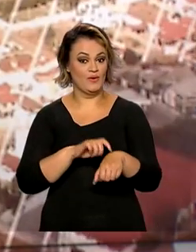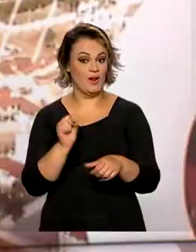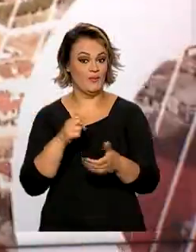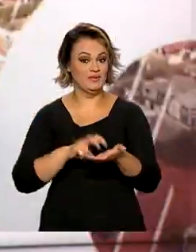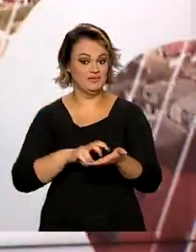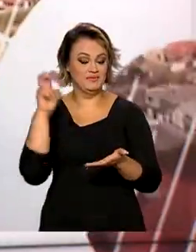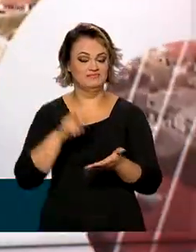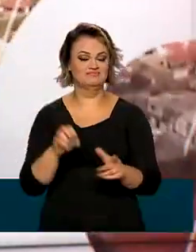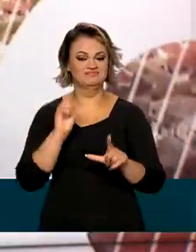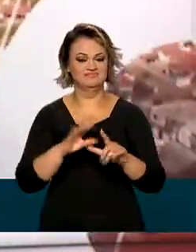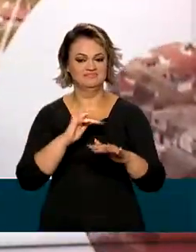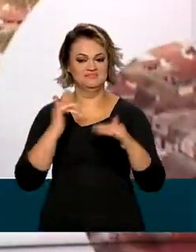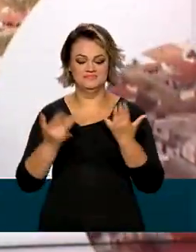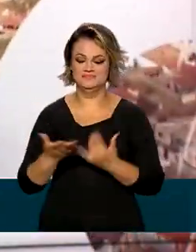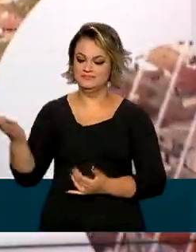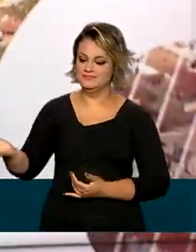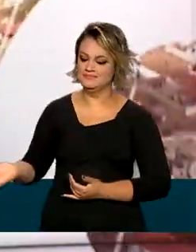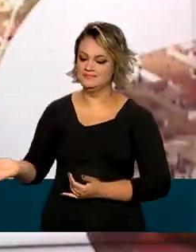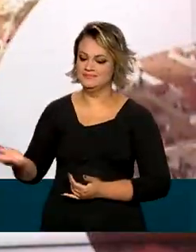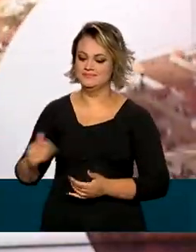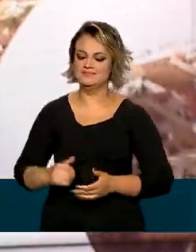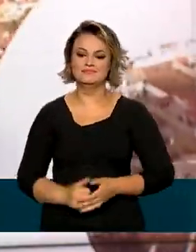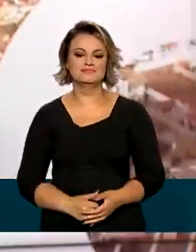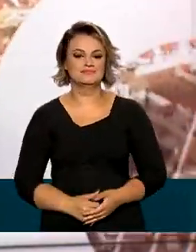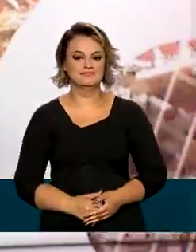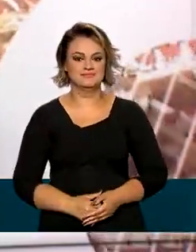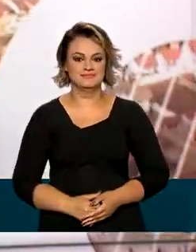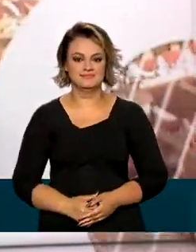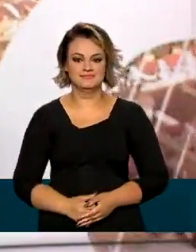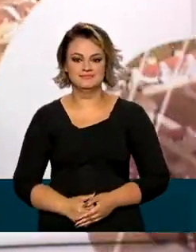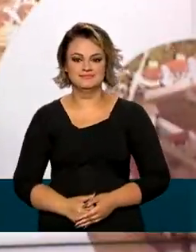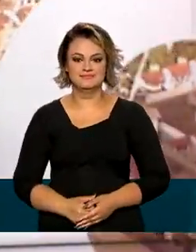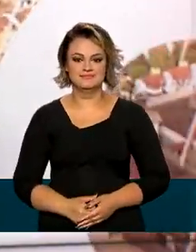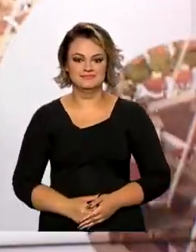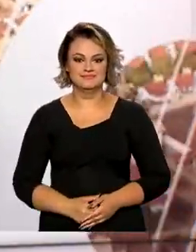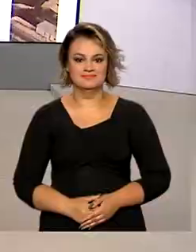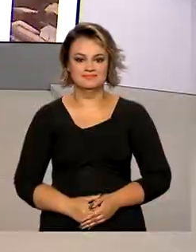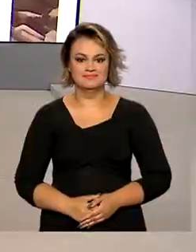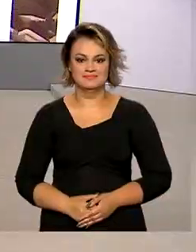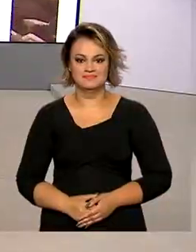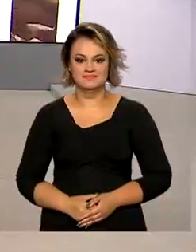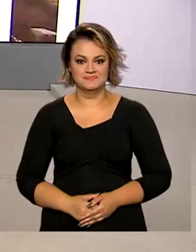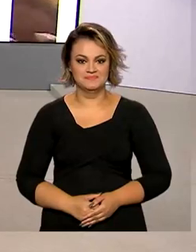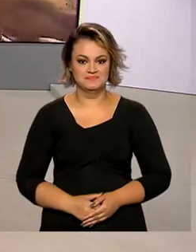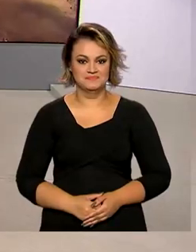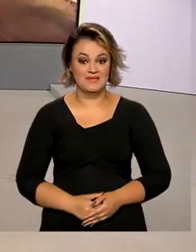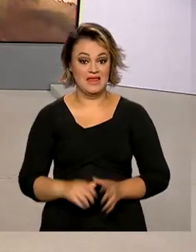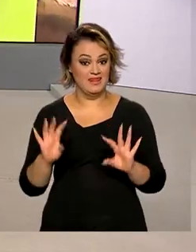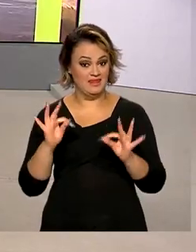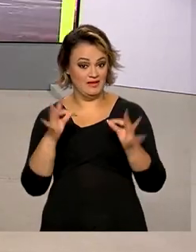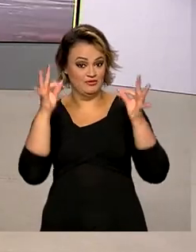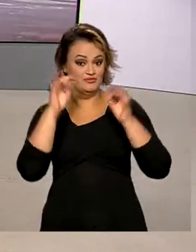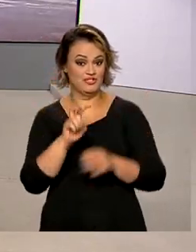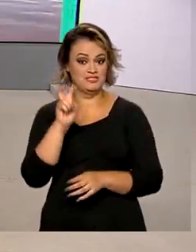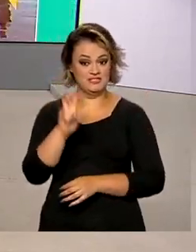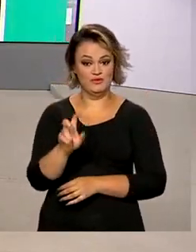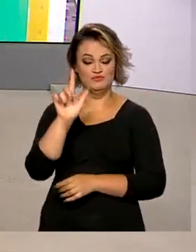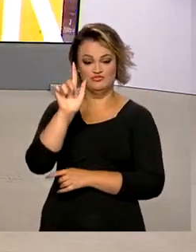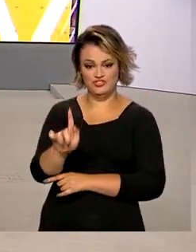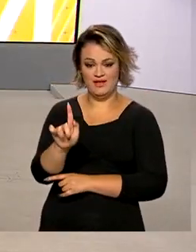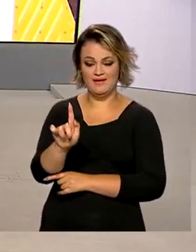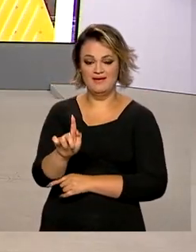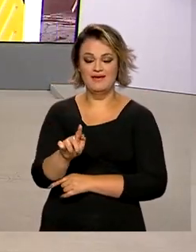8 horas da manhã, nós estamos ao vivo também pelas redes sociais. A tecnologia 5G